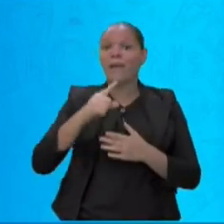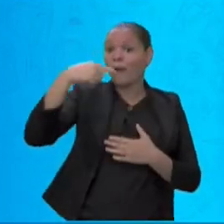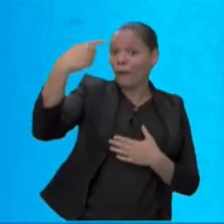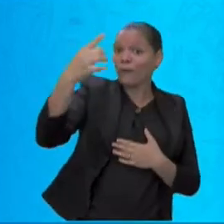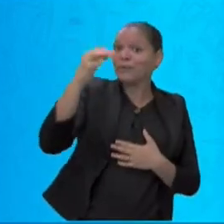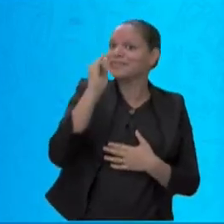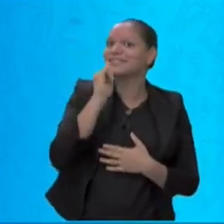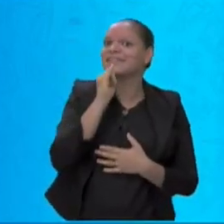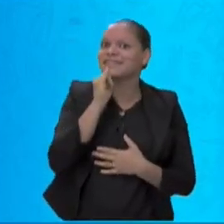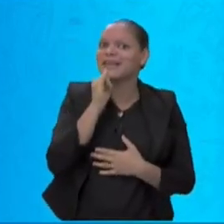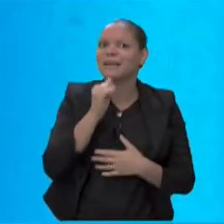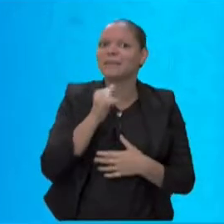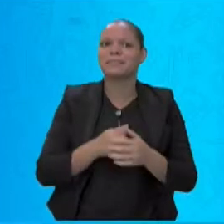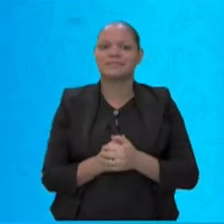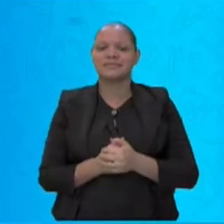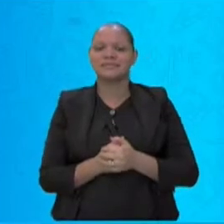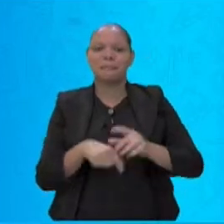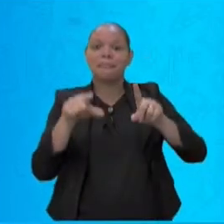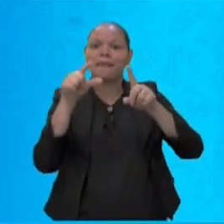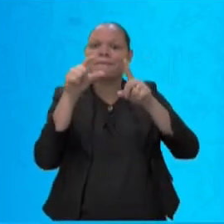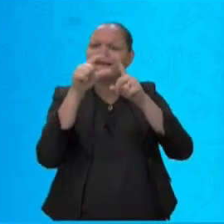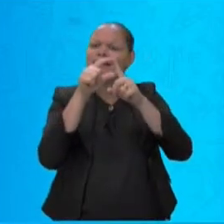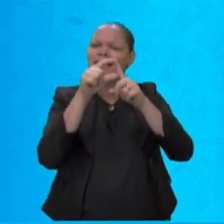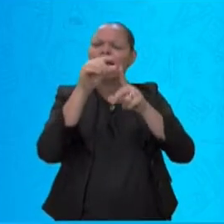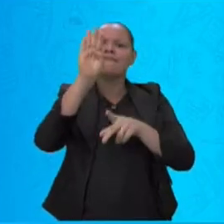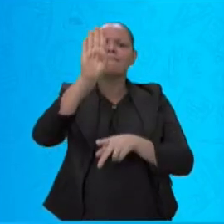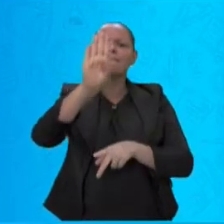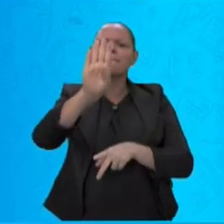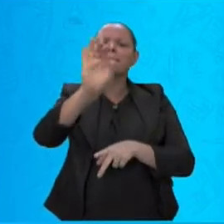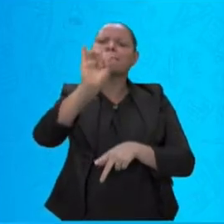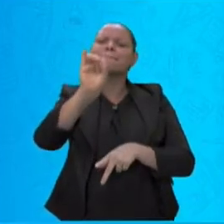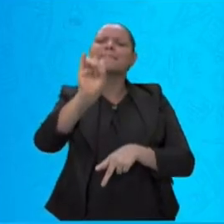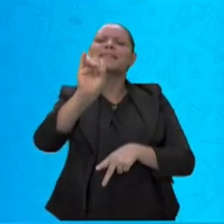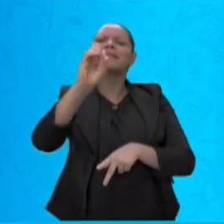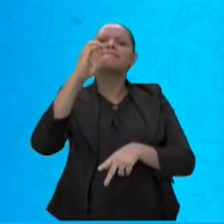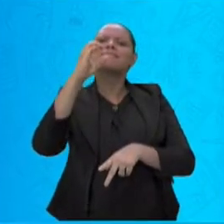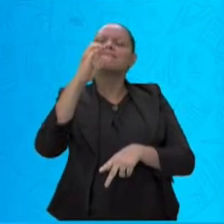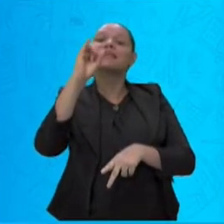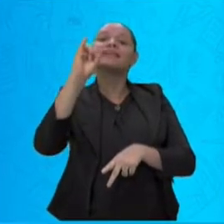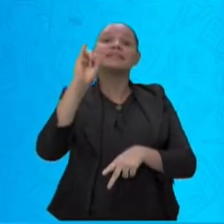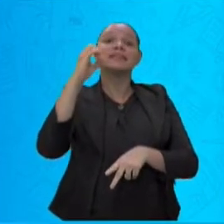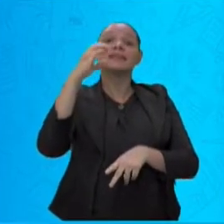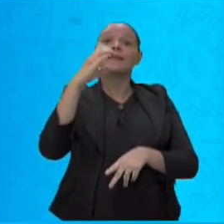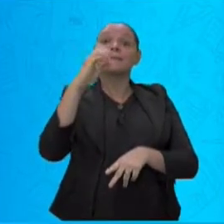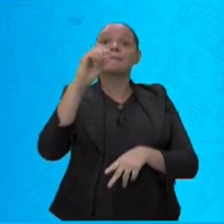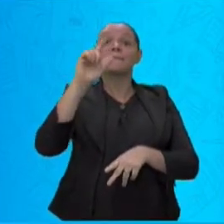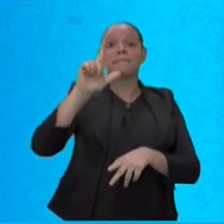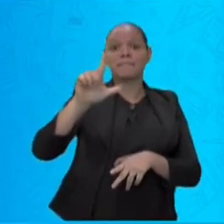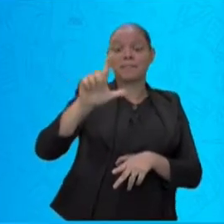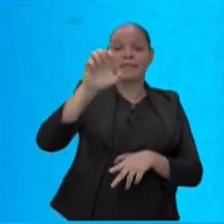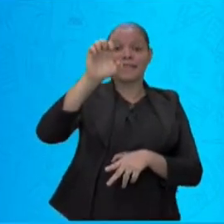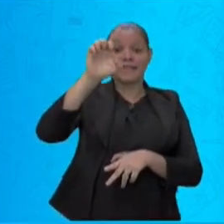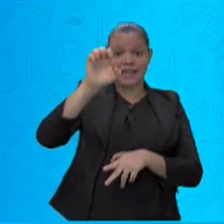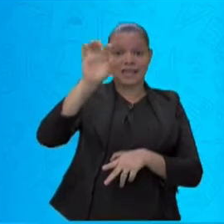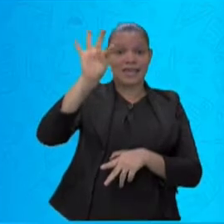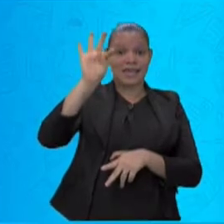entenderem. Na palavra bicicleta, vamos achar aqui,